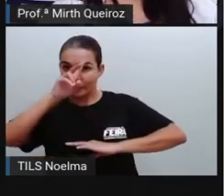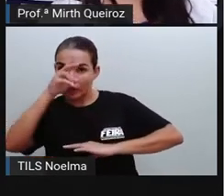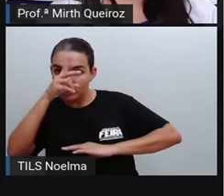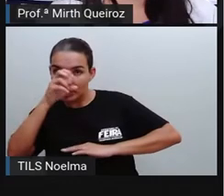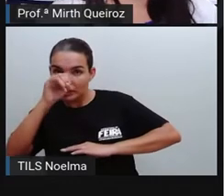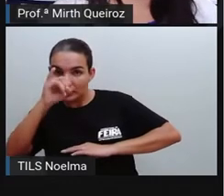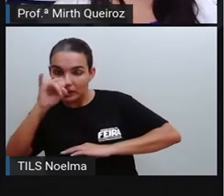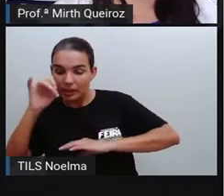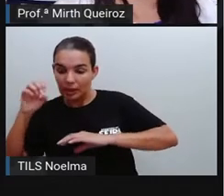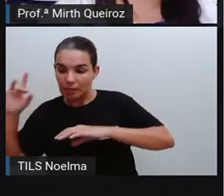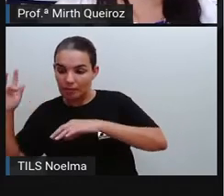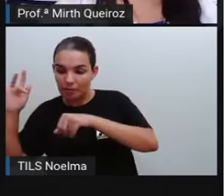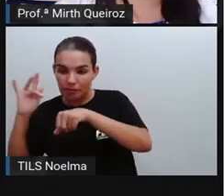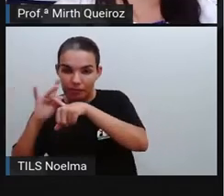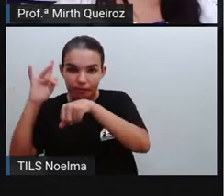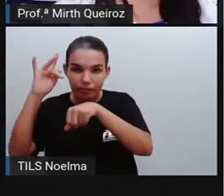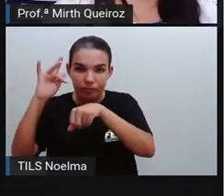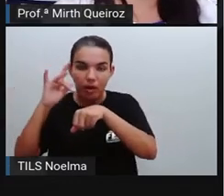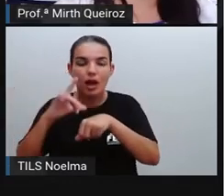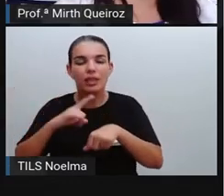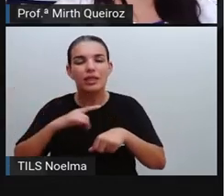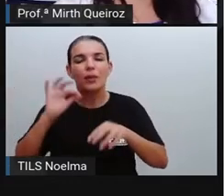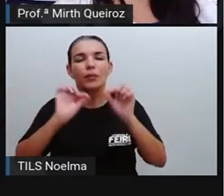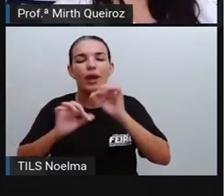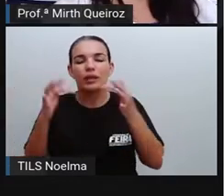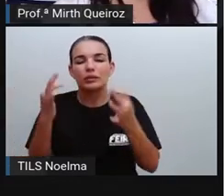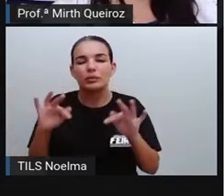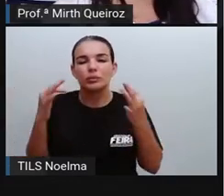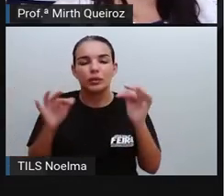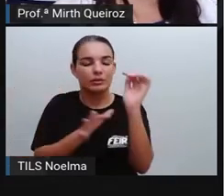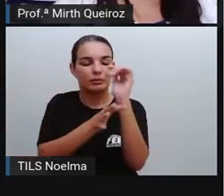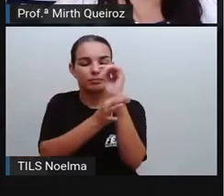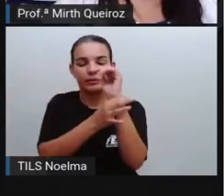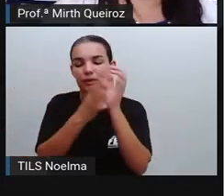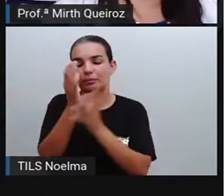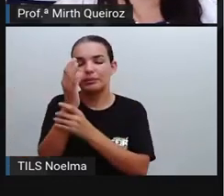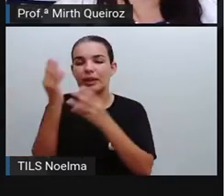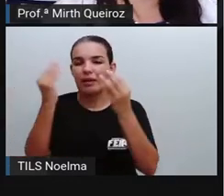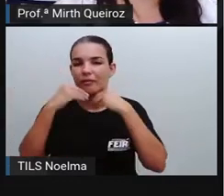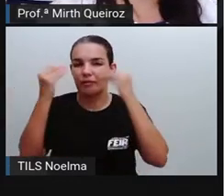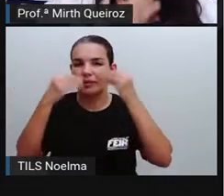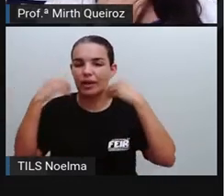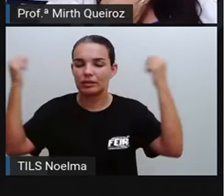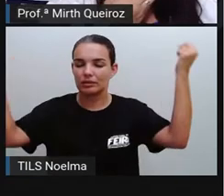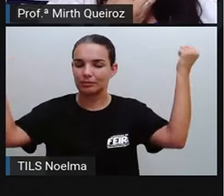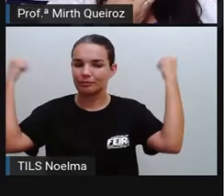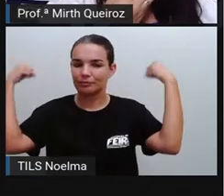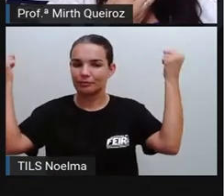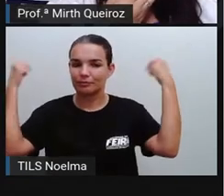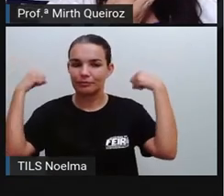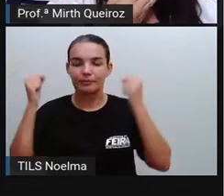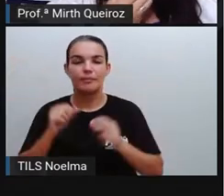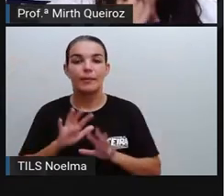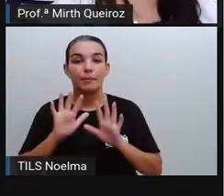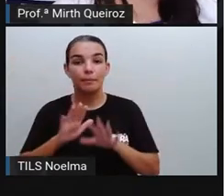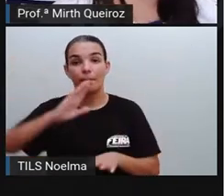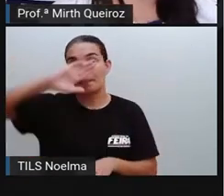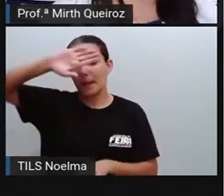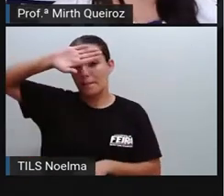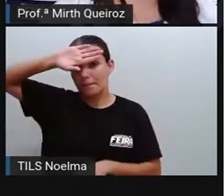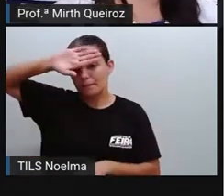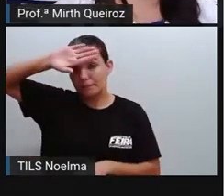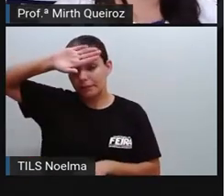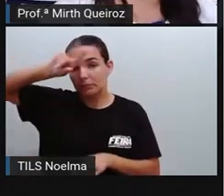a inflamação dos nervos, vai provocar a fraqueza muscular. Recentemente, a febre também